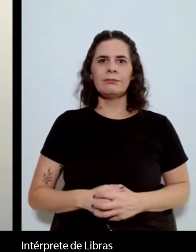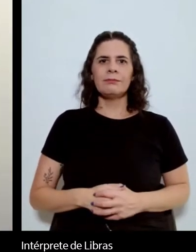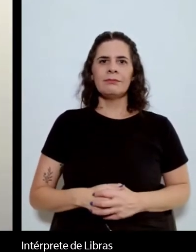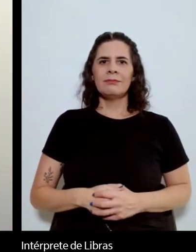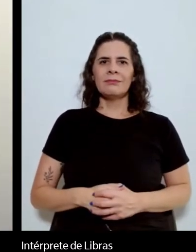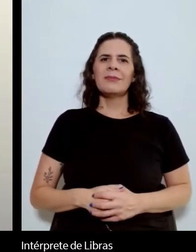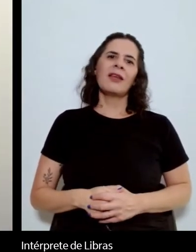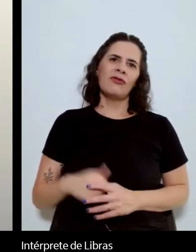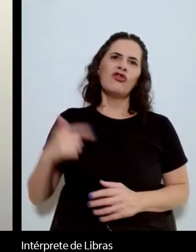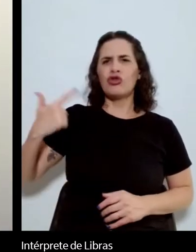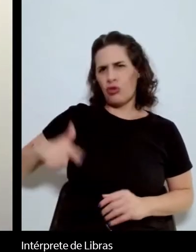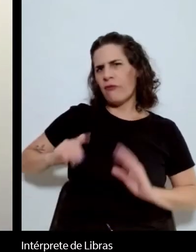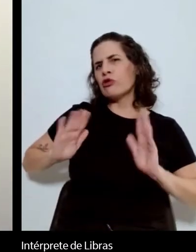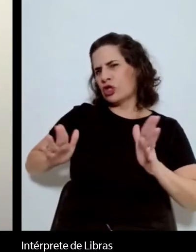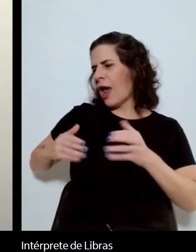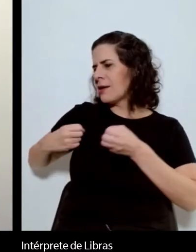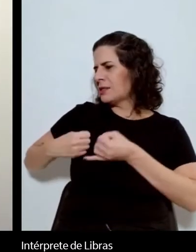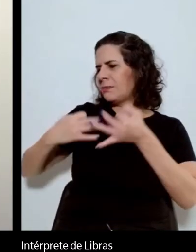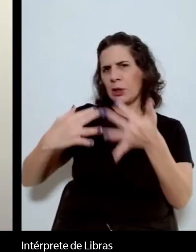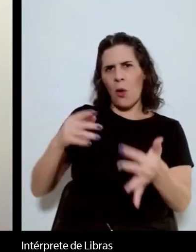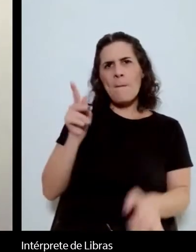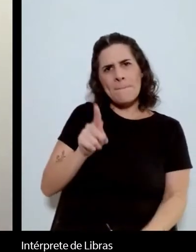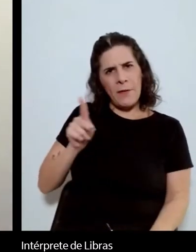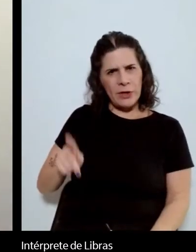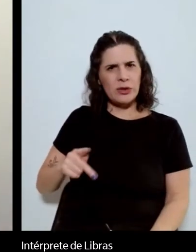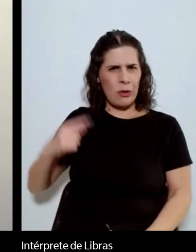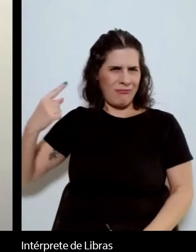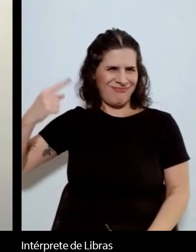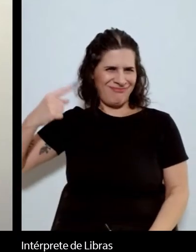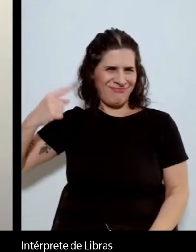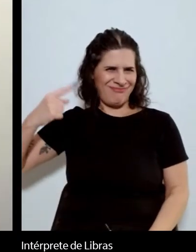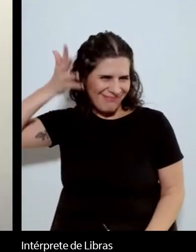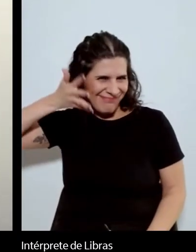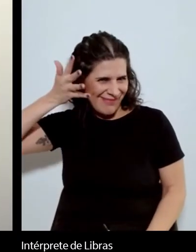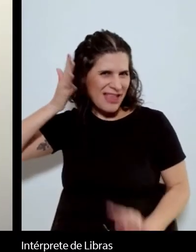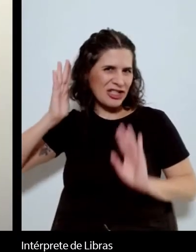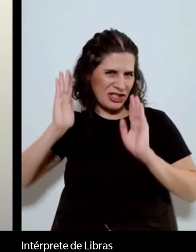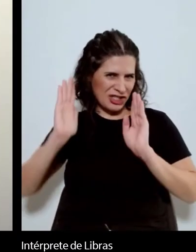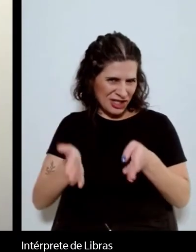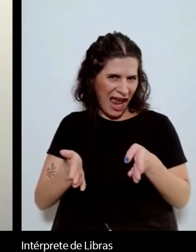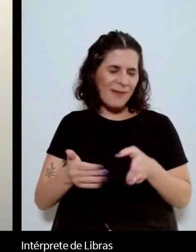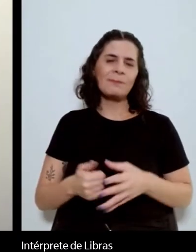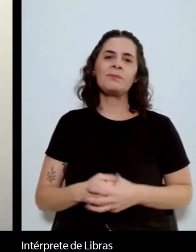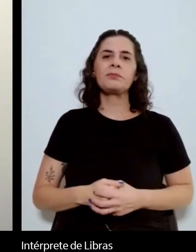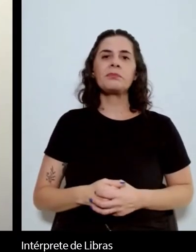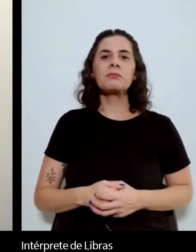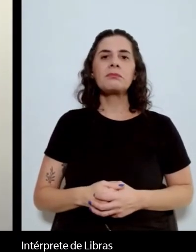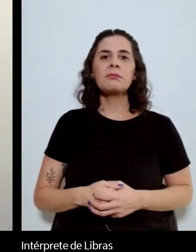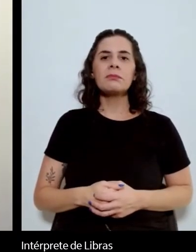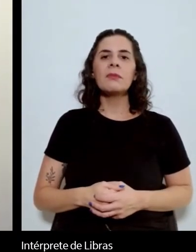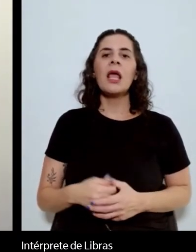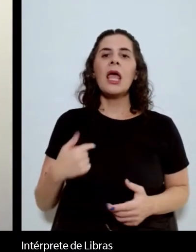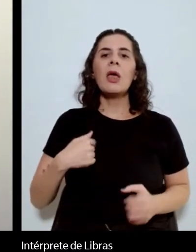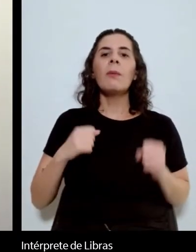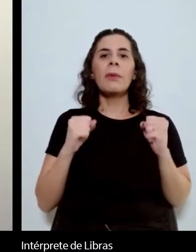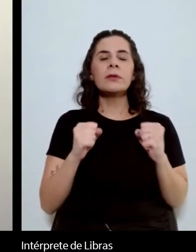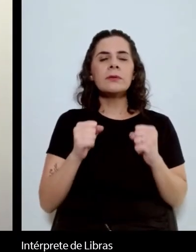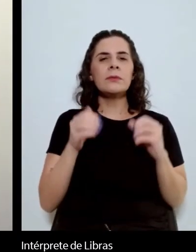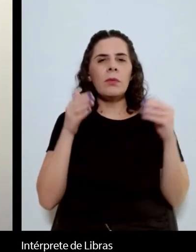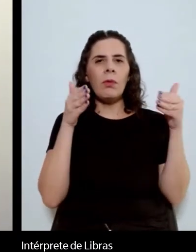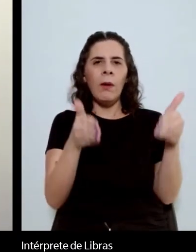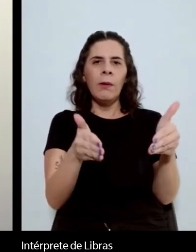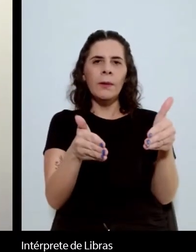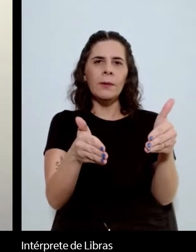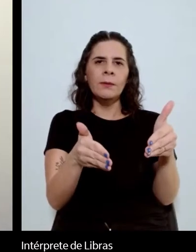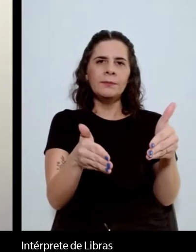esse panorama que já foi apresentado pelo professor o Fitz, eu posso me concentrar nessa